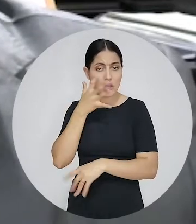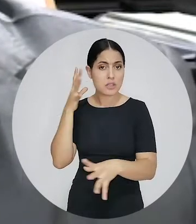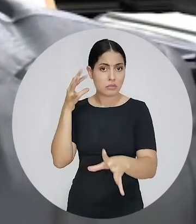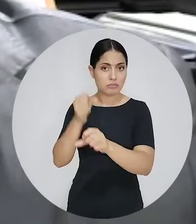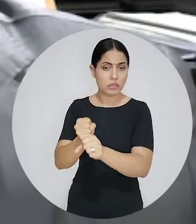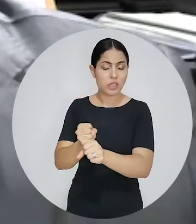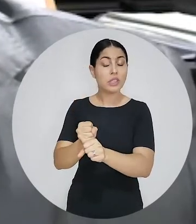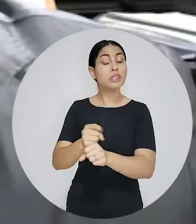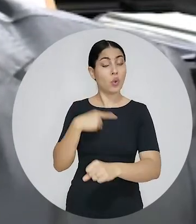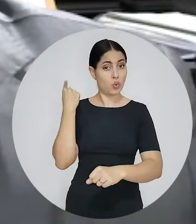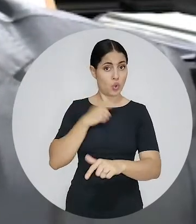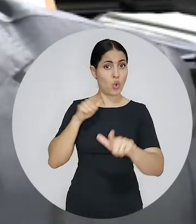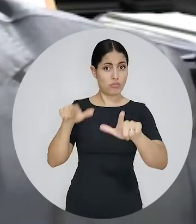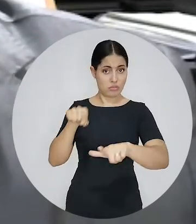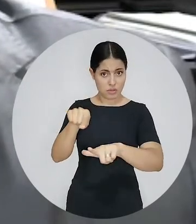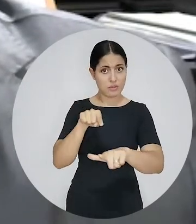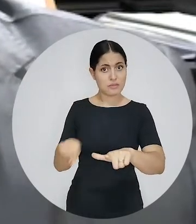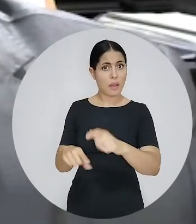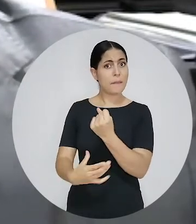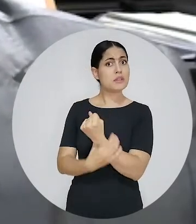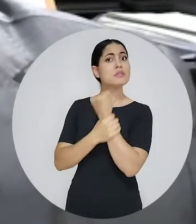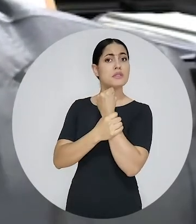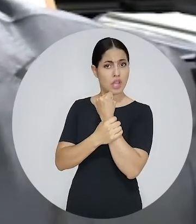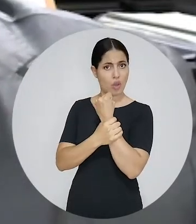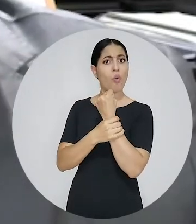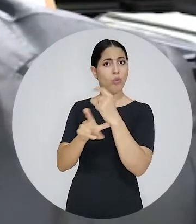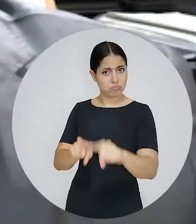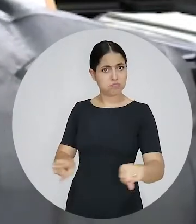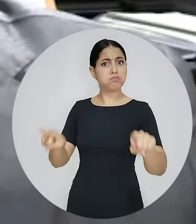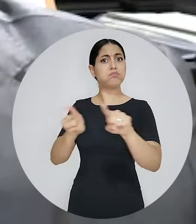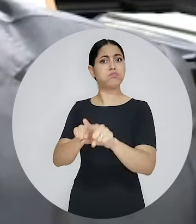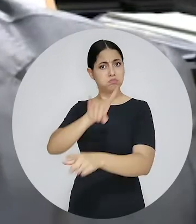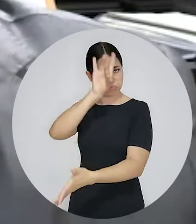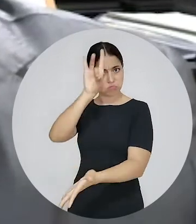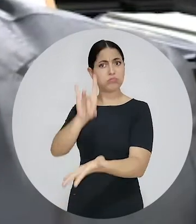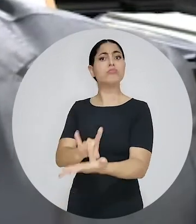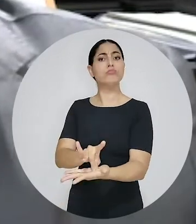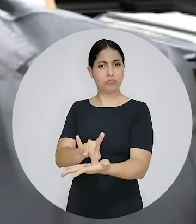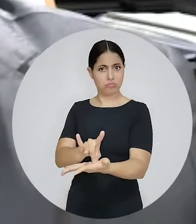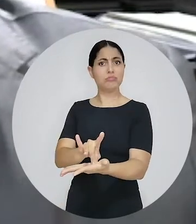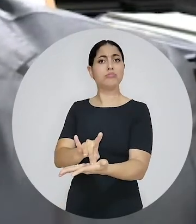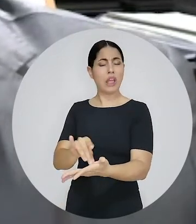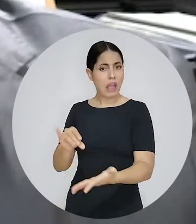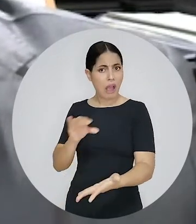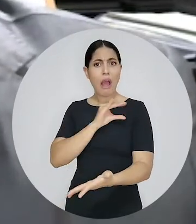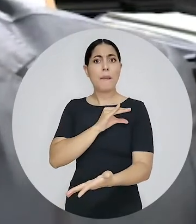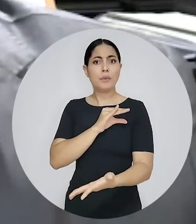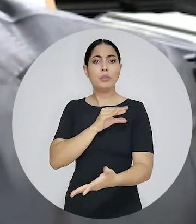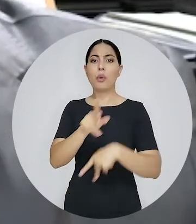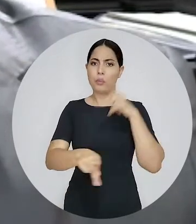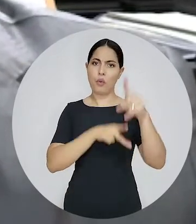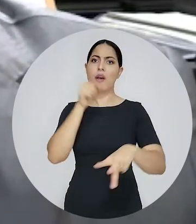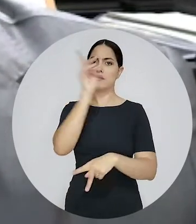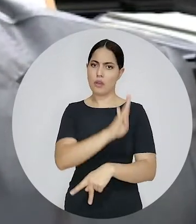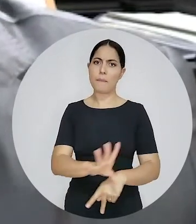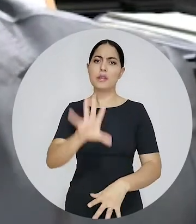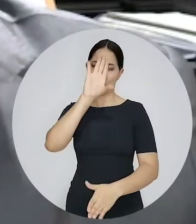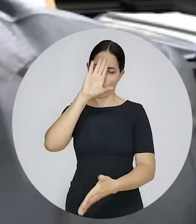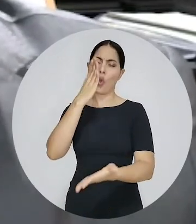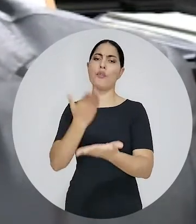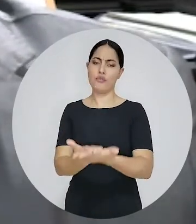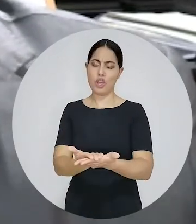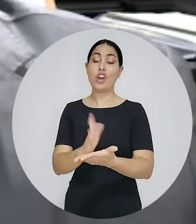auditável, seguro, eficaz, rápido, e tem a confiança da população brasileira.